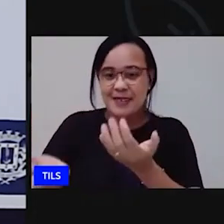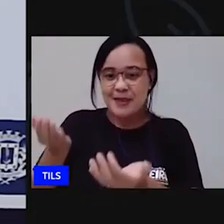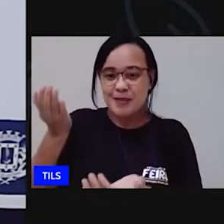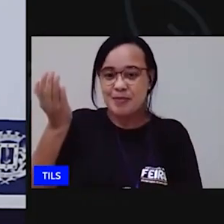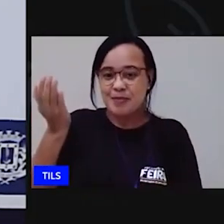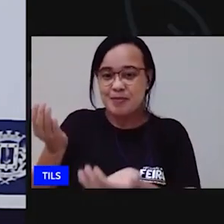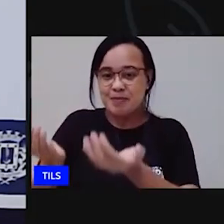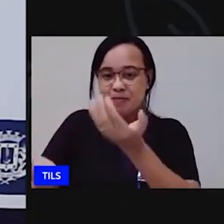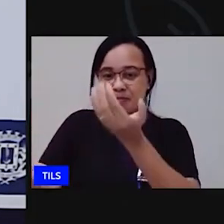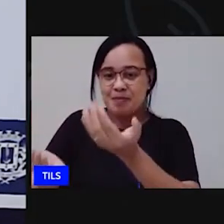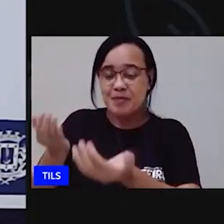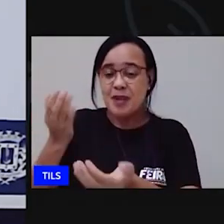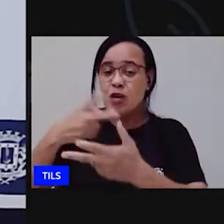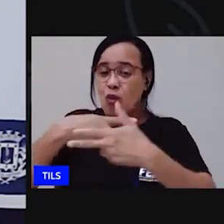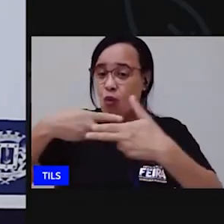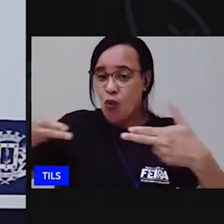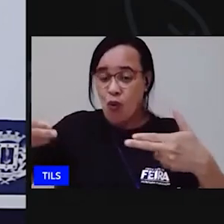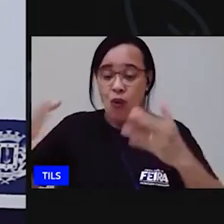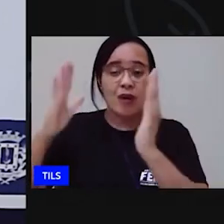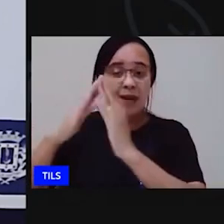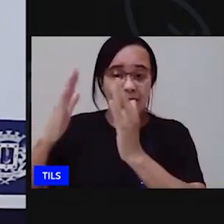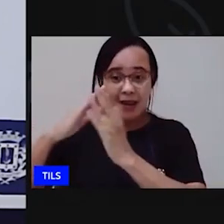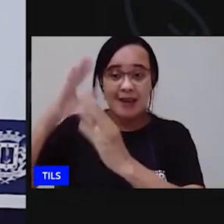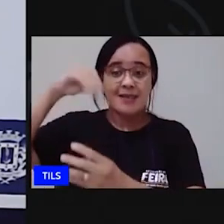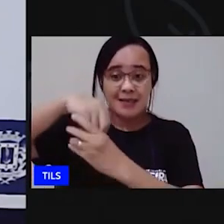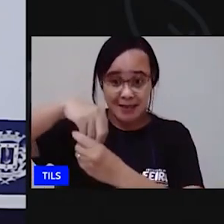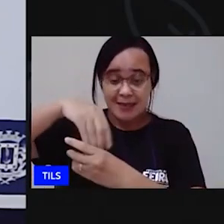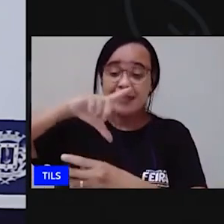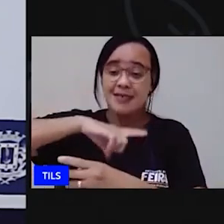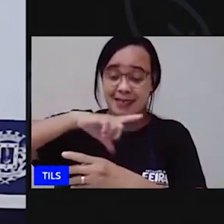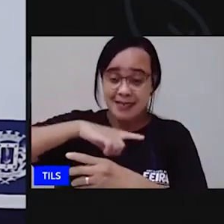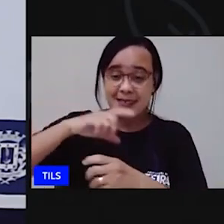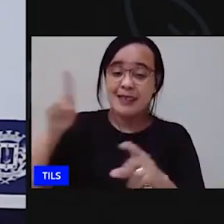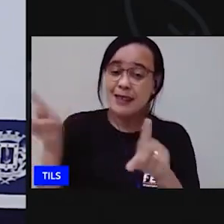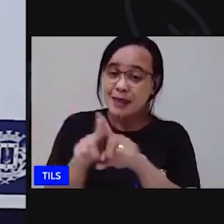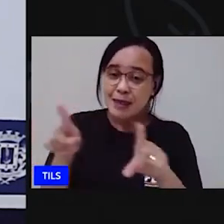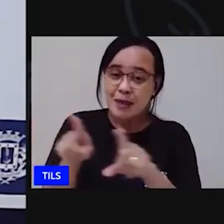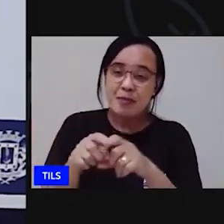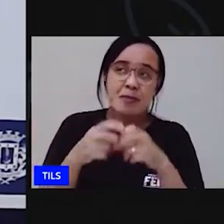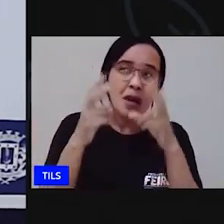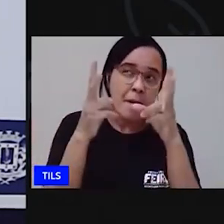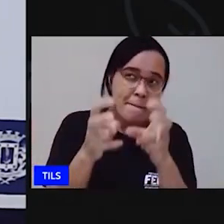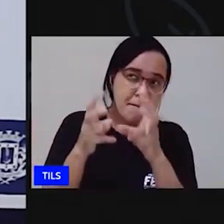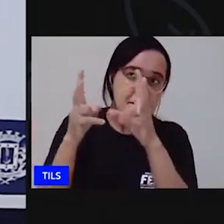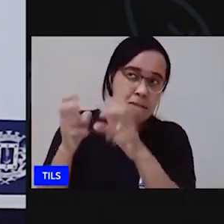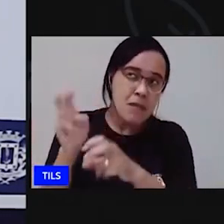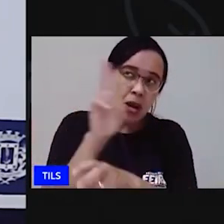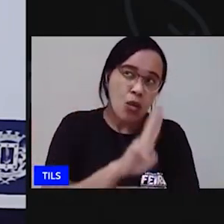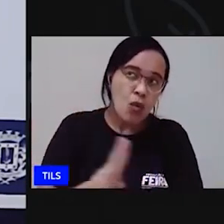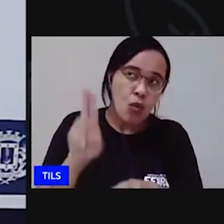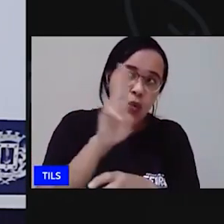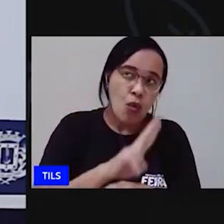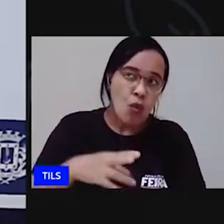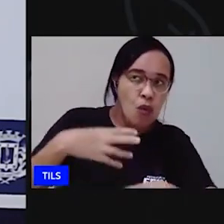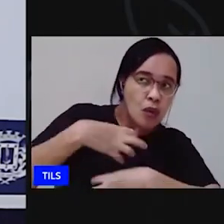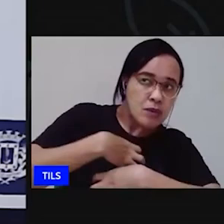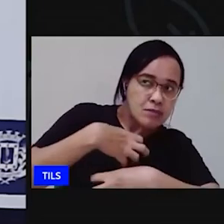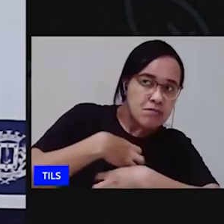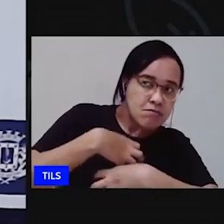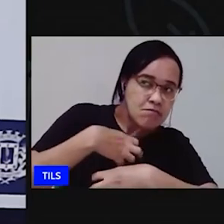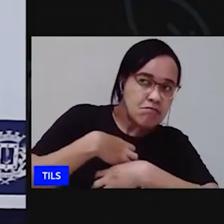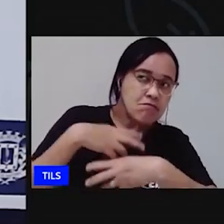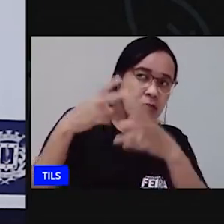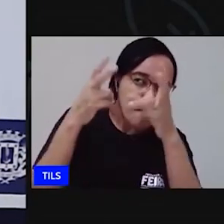também percebemos que utilizando os sentidos tato e a visão a gente consegue fazer